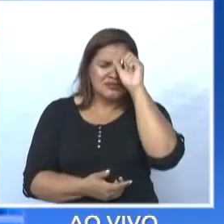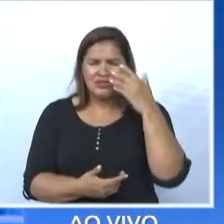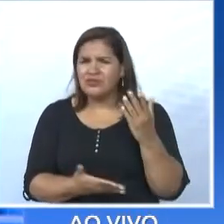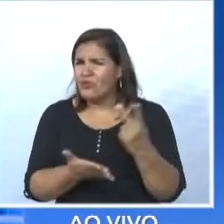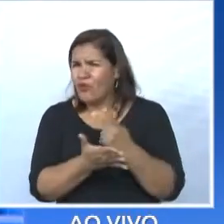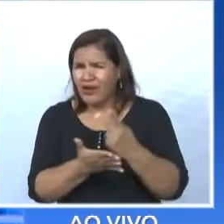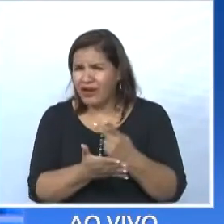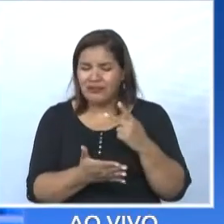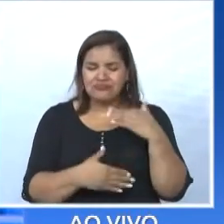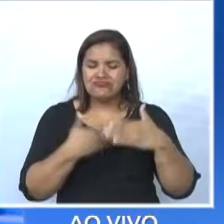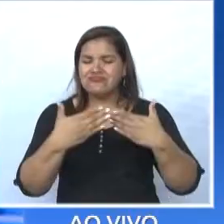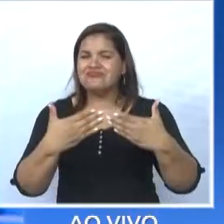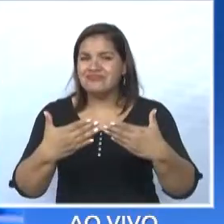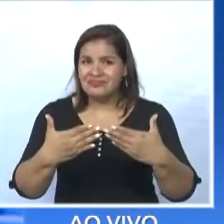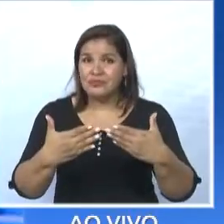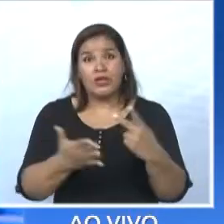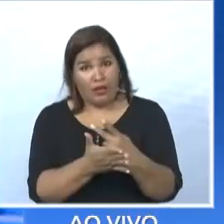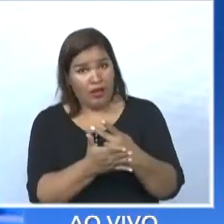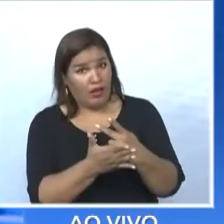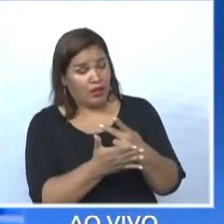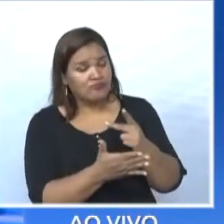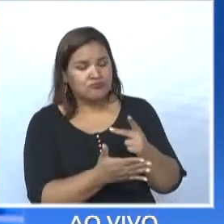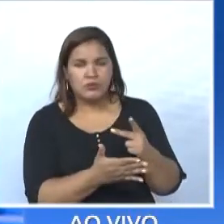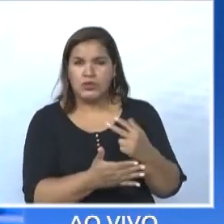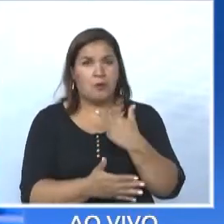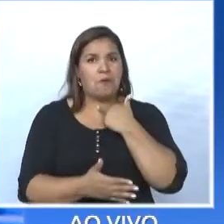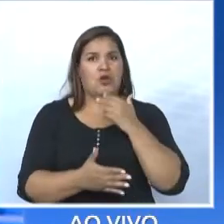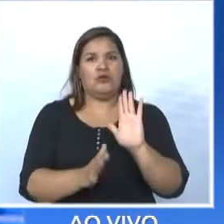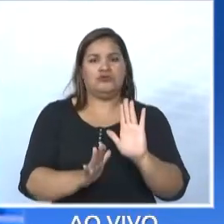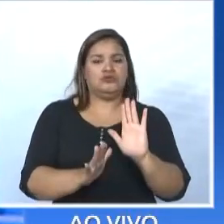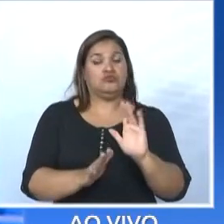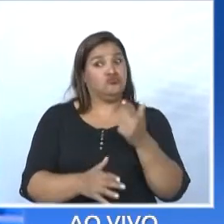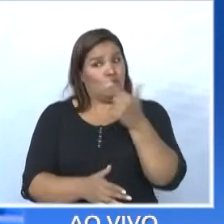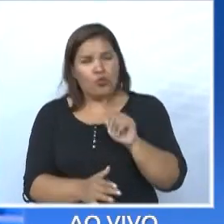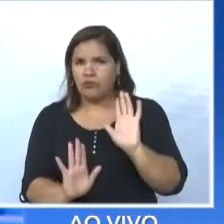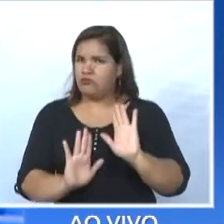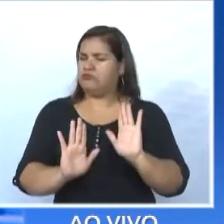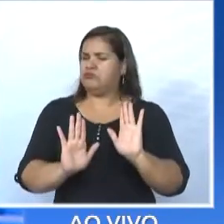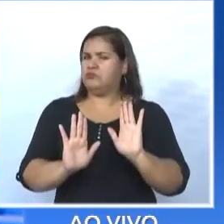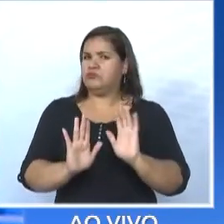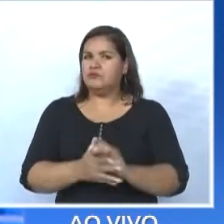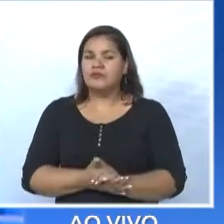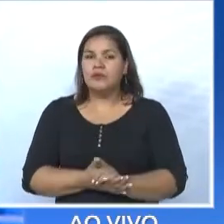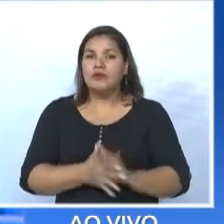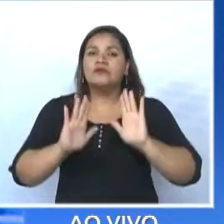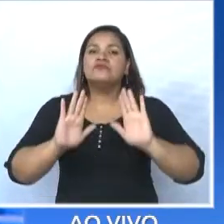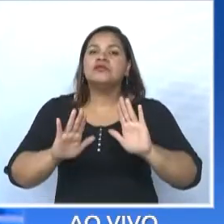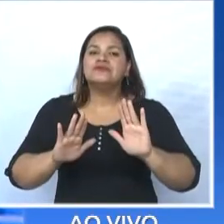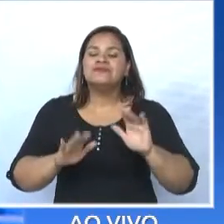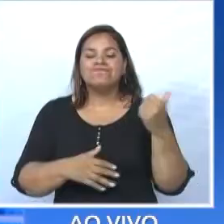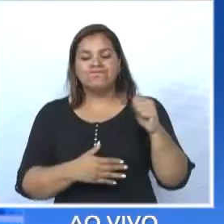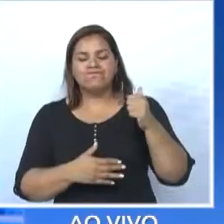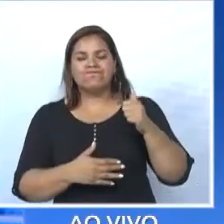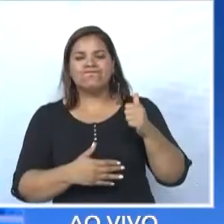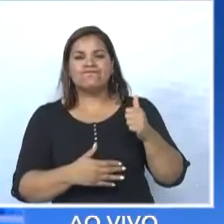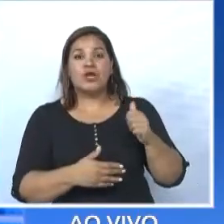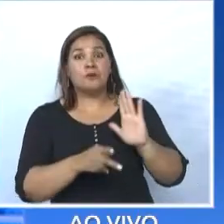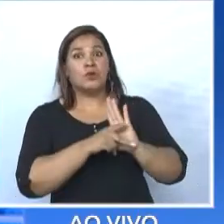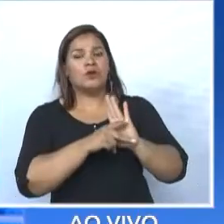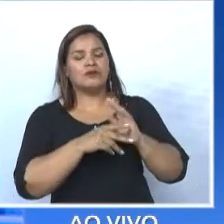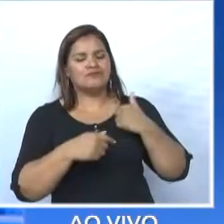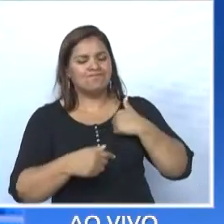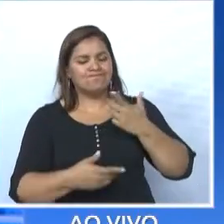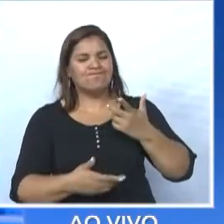errei algumas coisas que a gente não pode cometer de novo. E fazer essa avaliação, melhorar como ser humano,